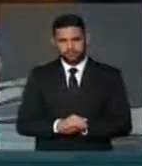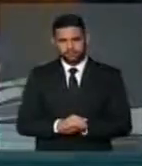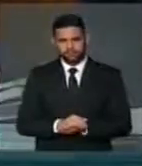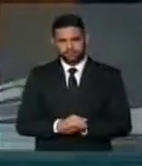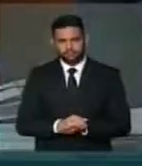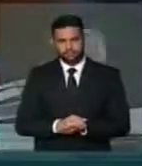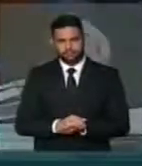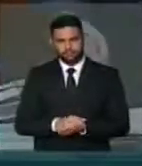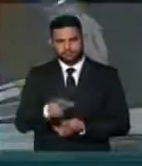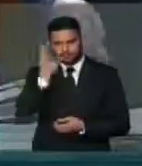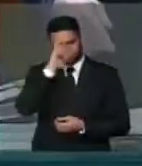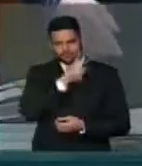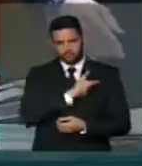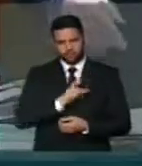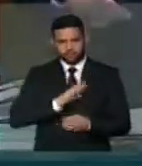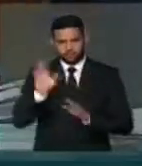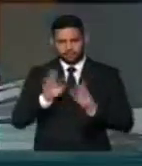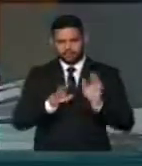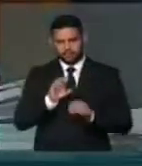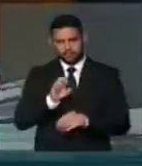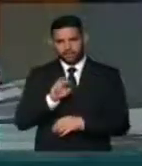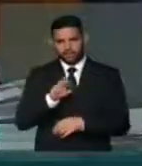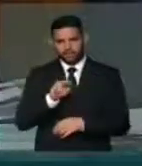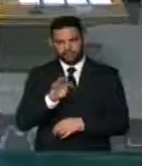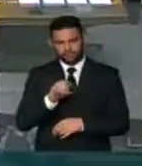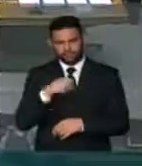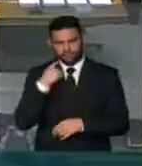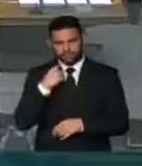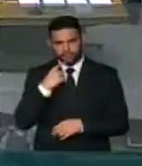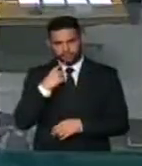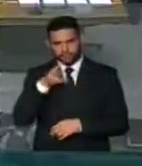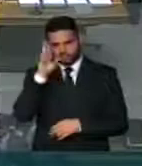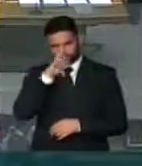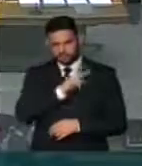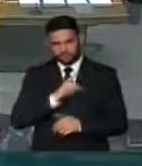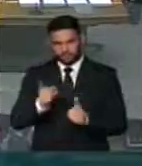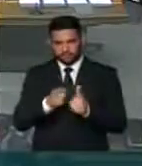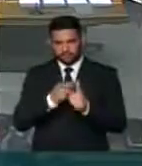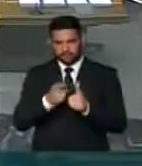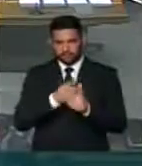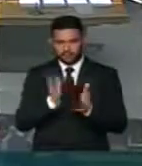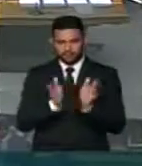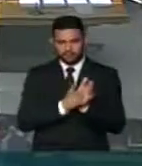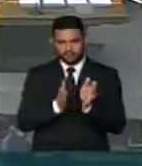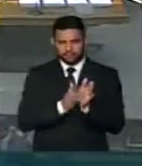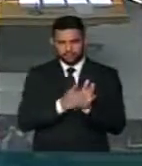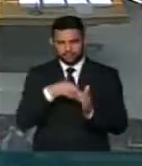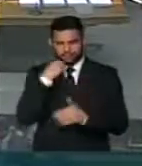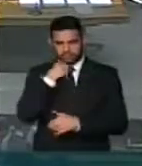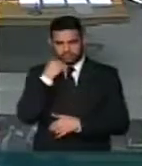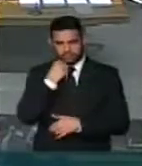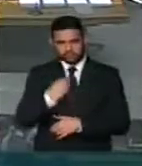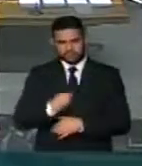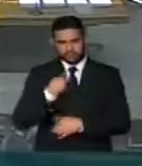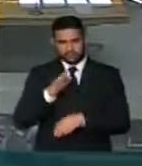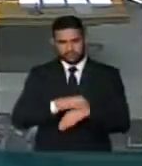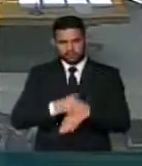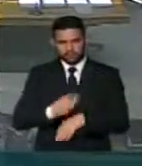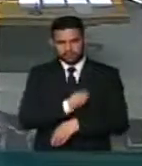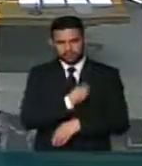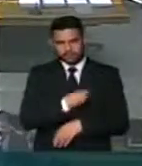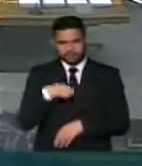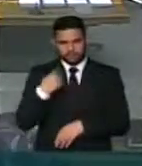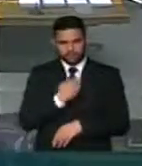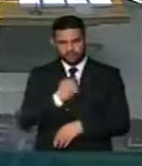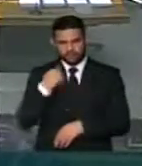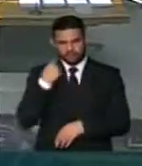Senhor Presidente, em primeiro lugar eu quero parabenizar os senadores que estão mais presentes do que